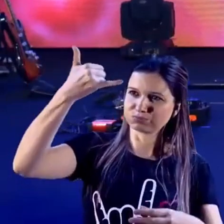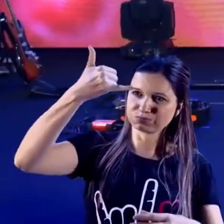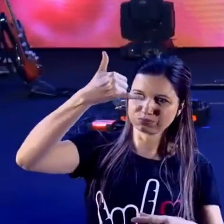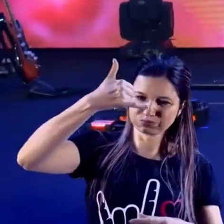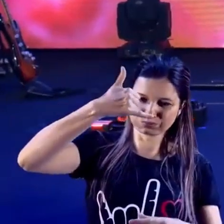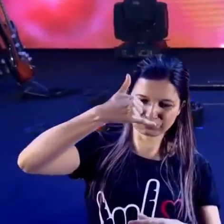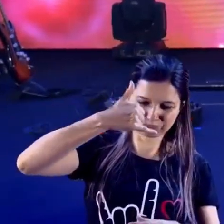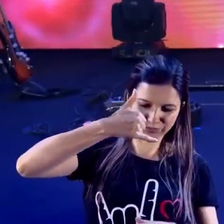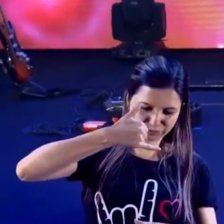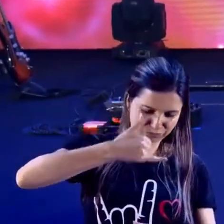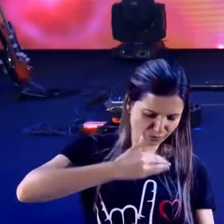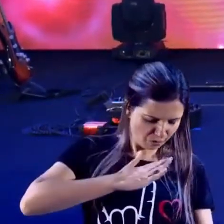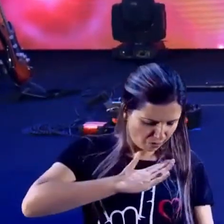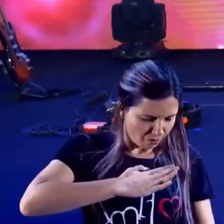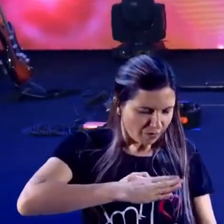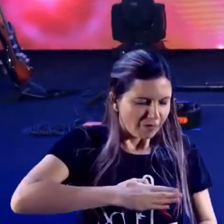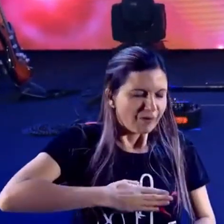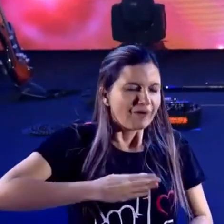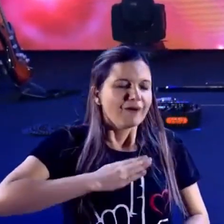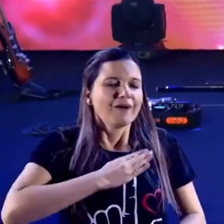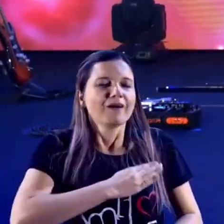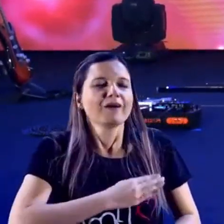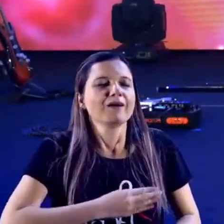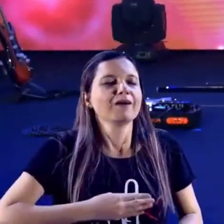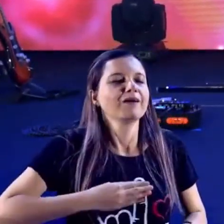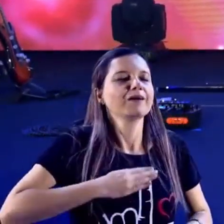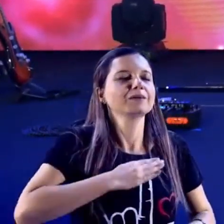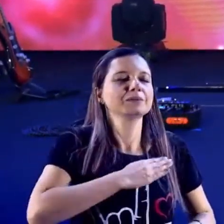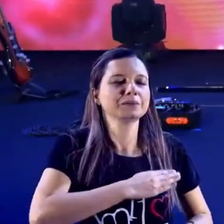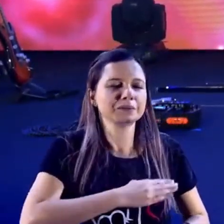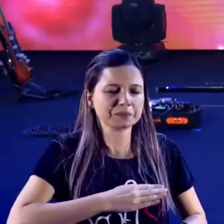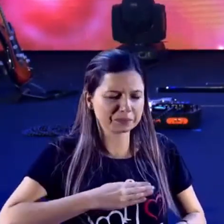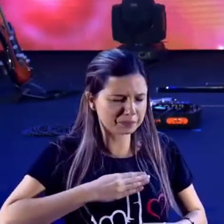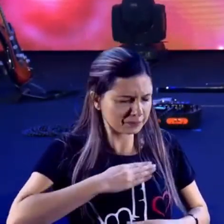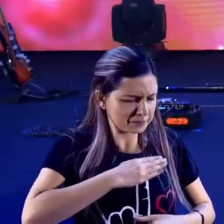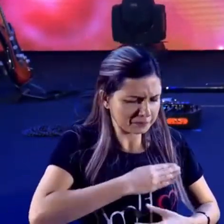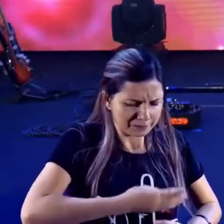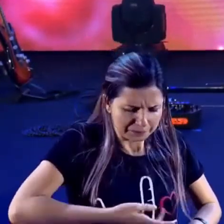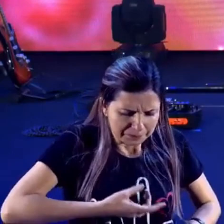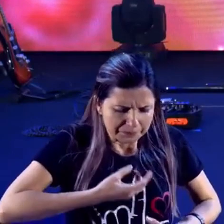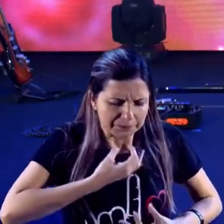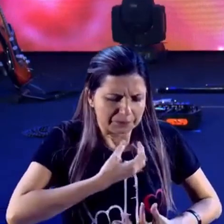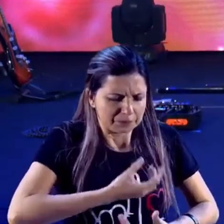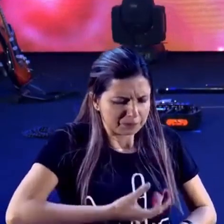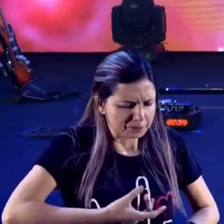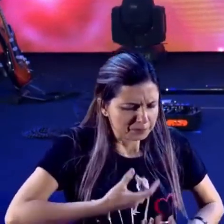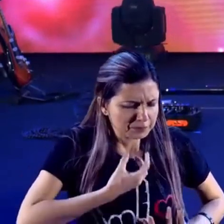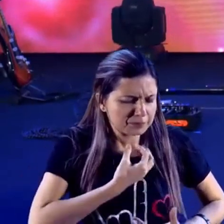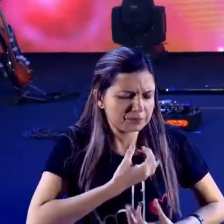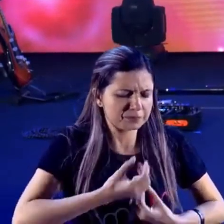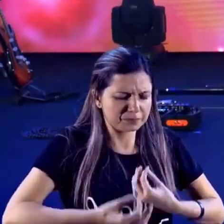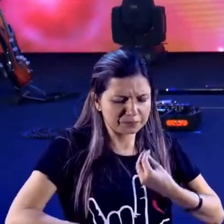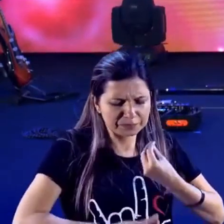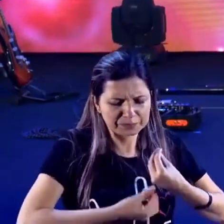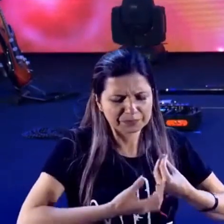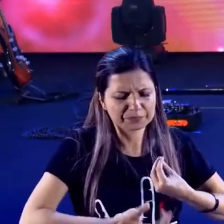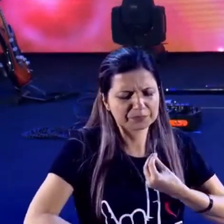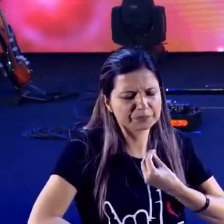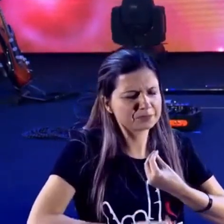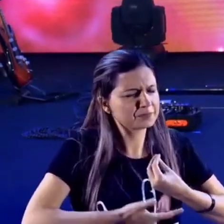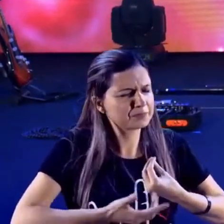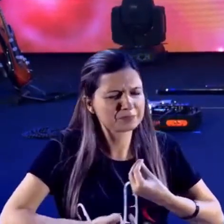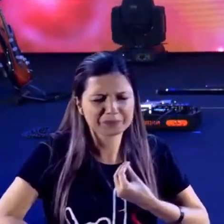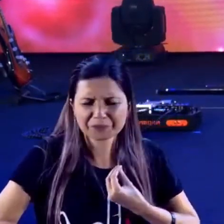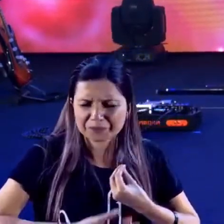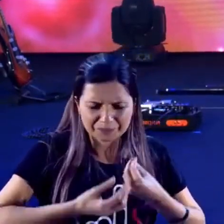irriga. Ela irriga a nossa terra seca e faz brotar e florescer e produzir semente para o